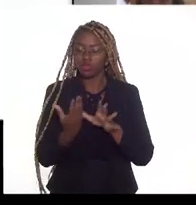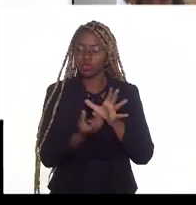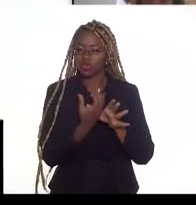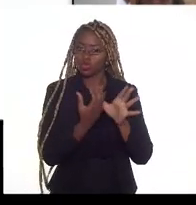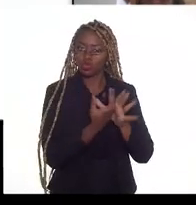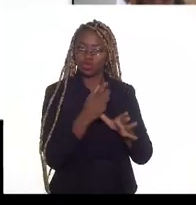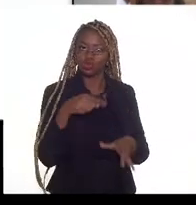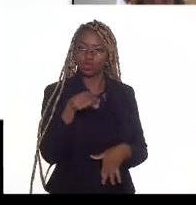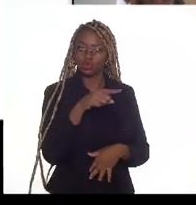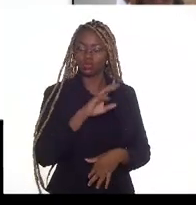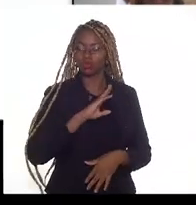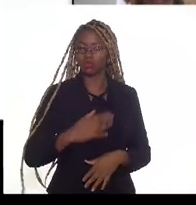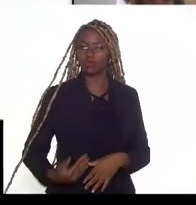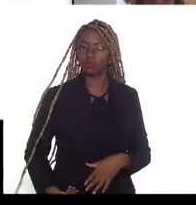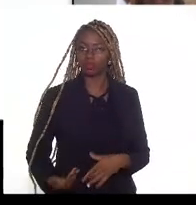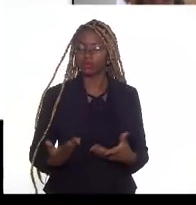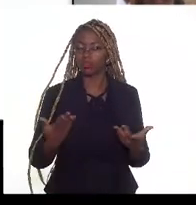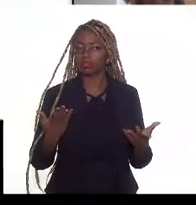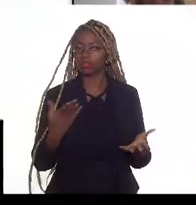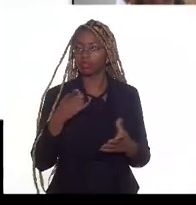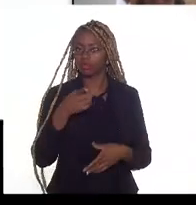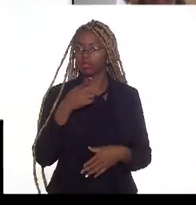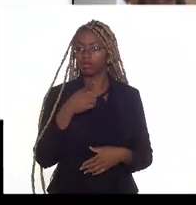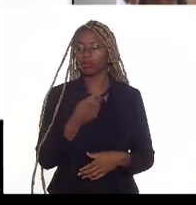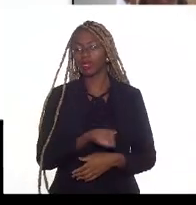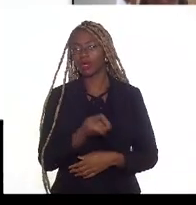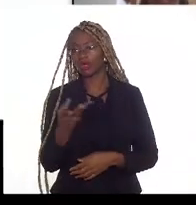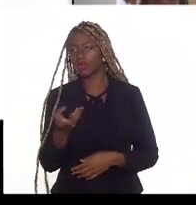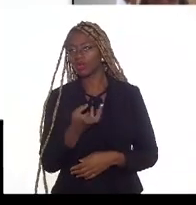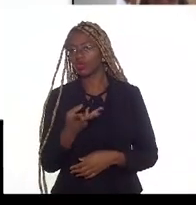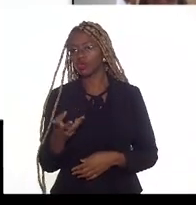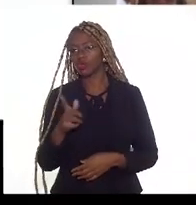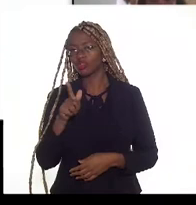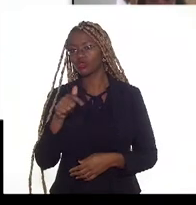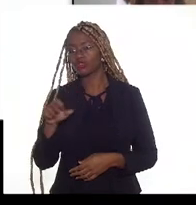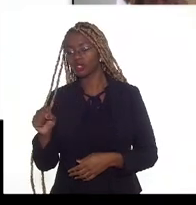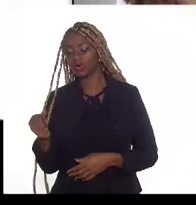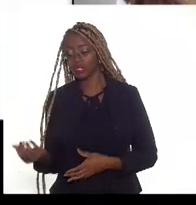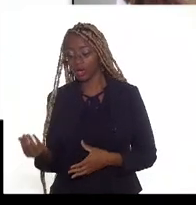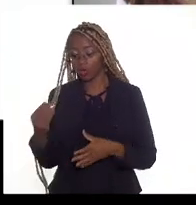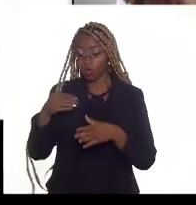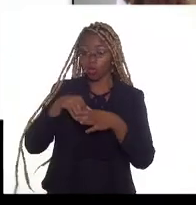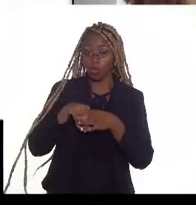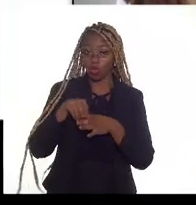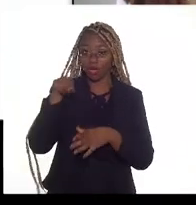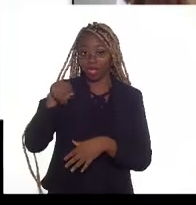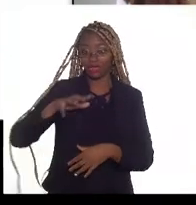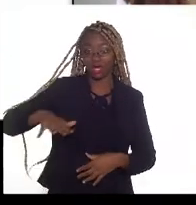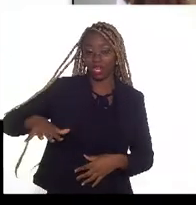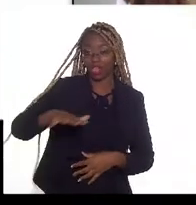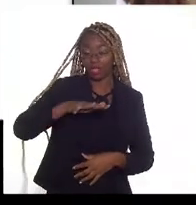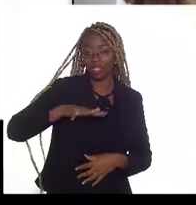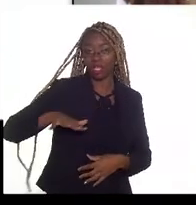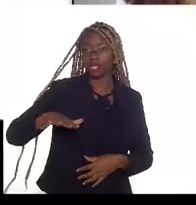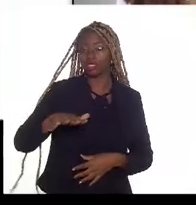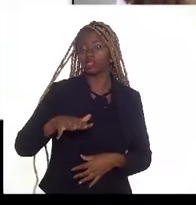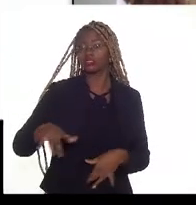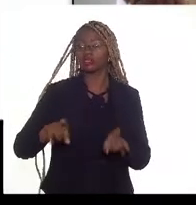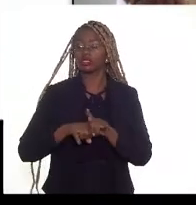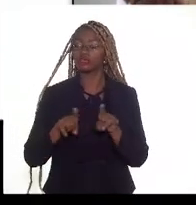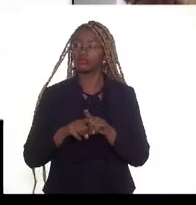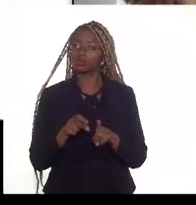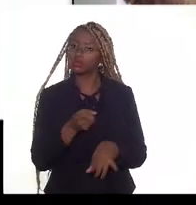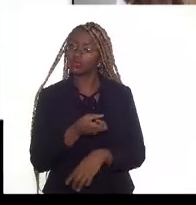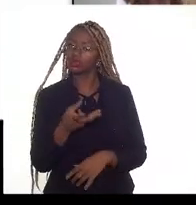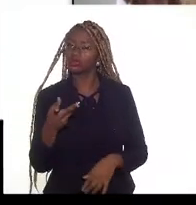governamental, o volume de gás que é reinjetado no campo e também o volume de